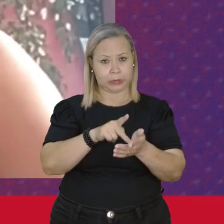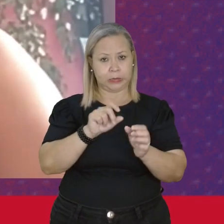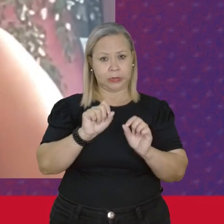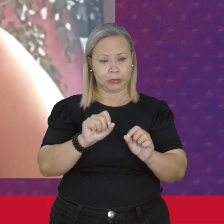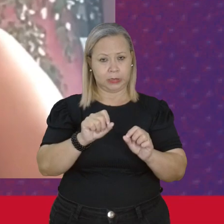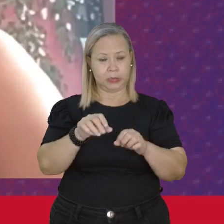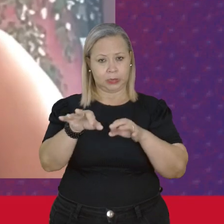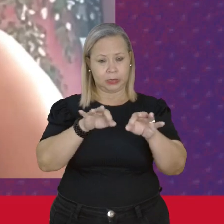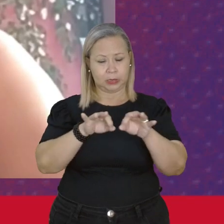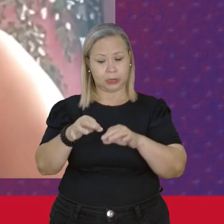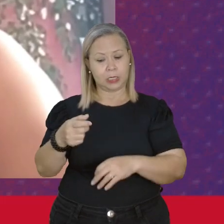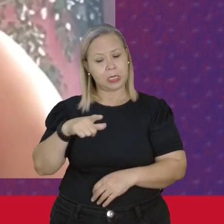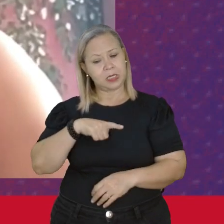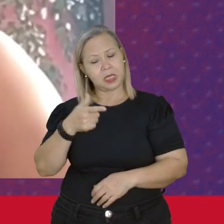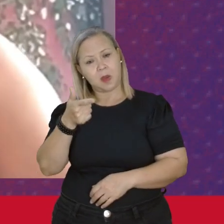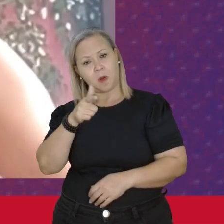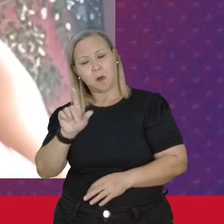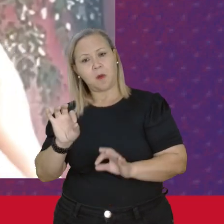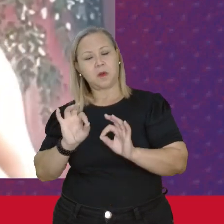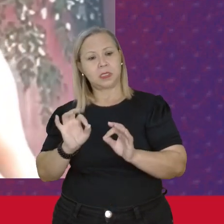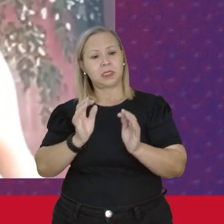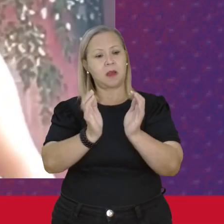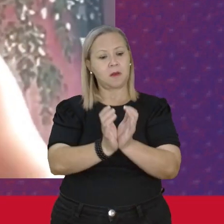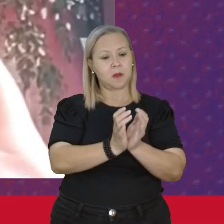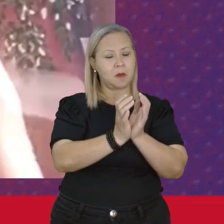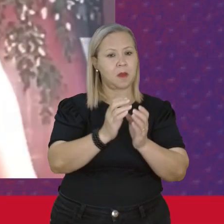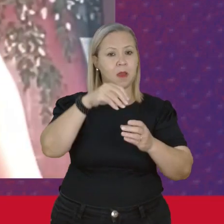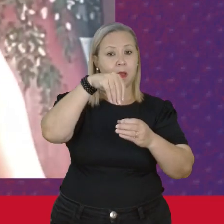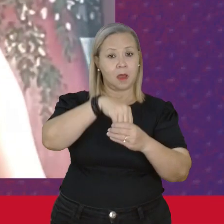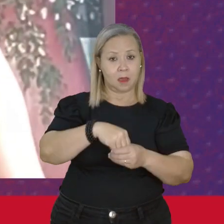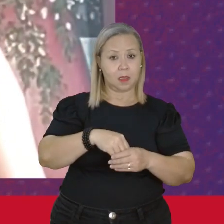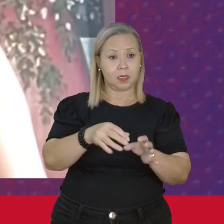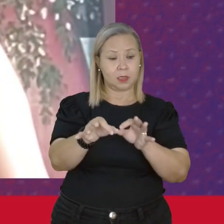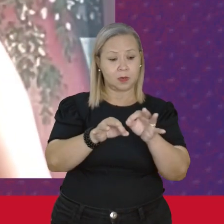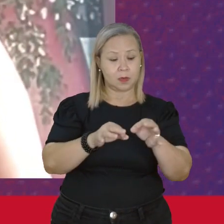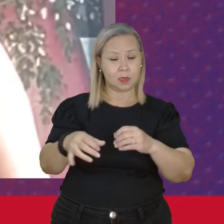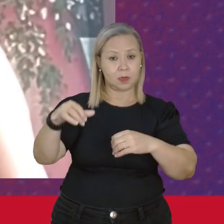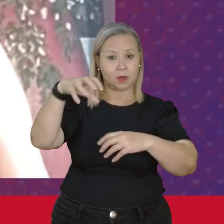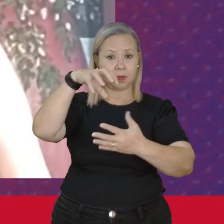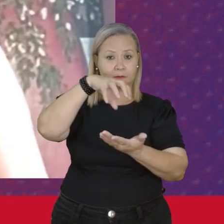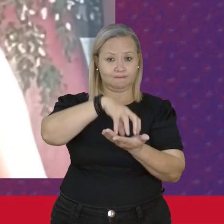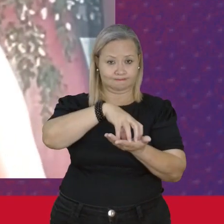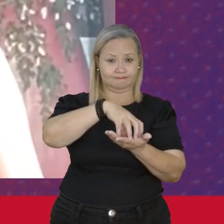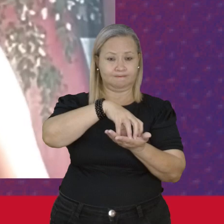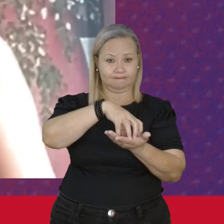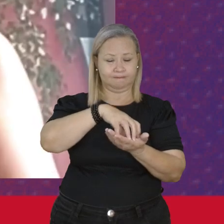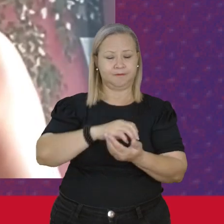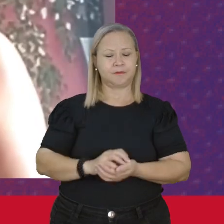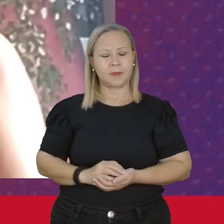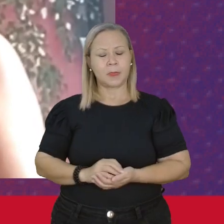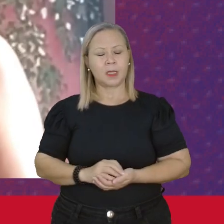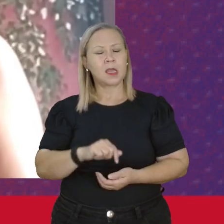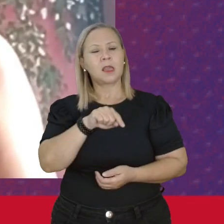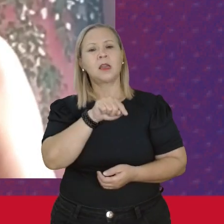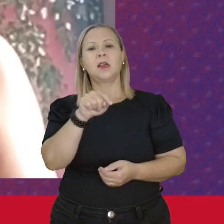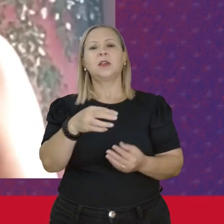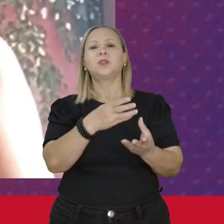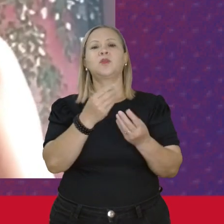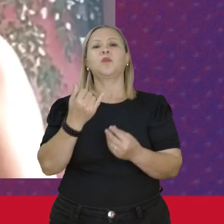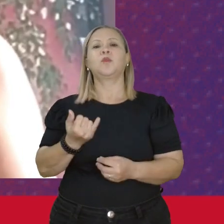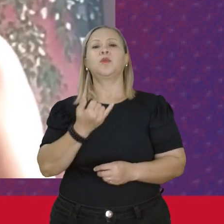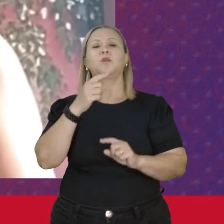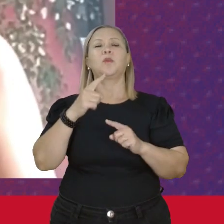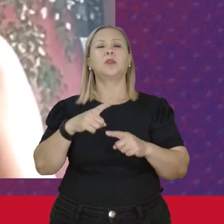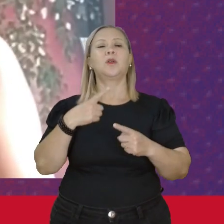Outras Que estão Ainda como Departamento Dentro das Organizações Centrais Então Isso é muito Importante Porque a gente